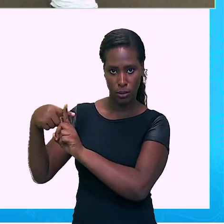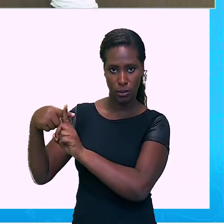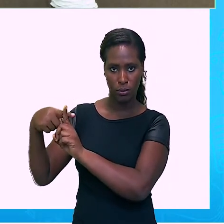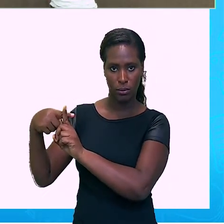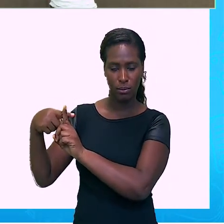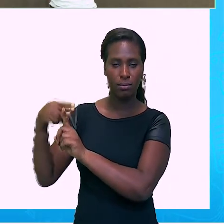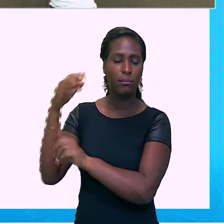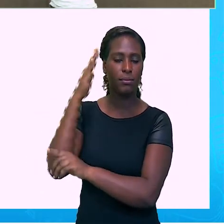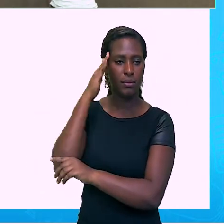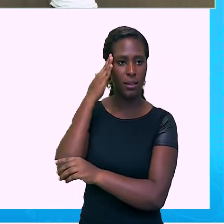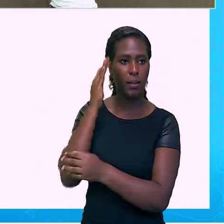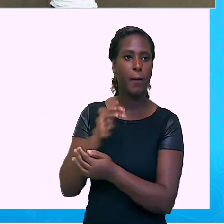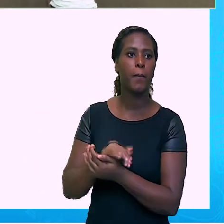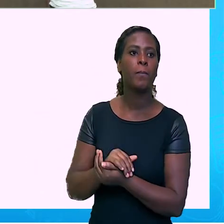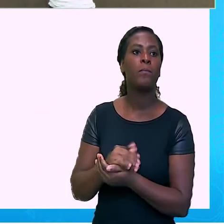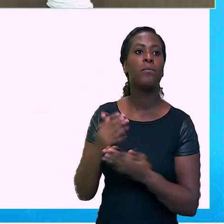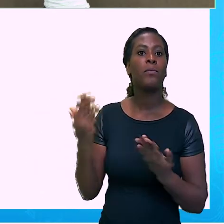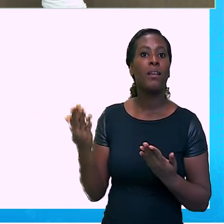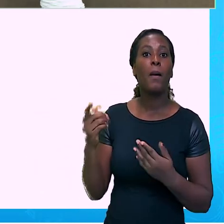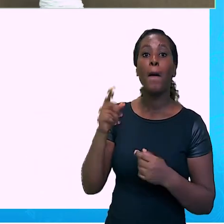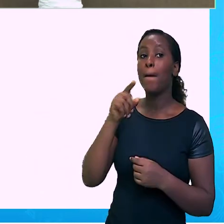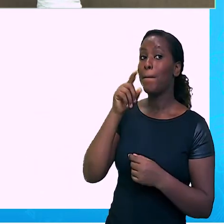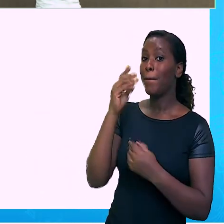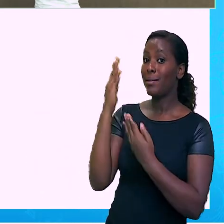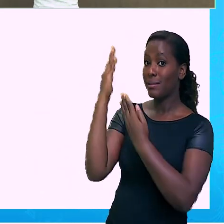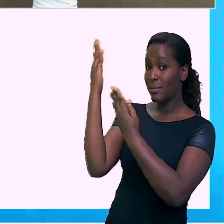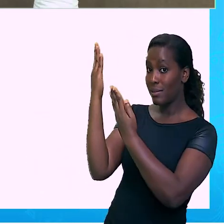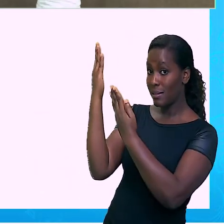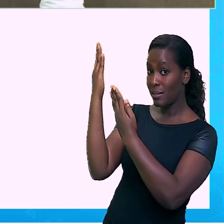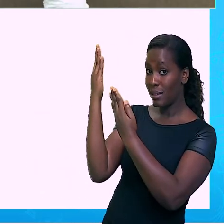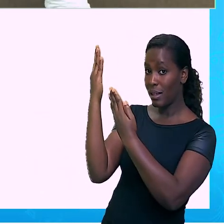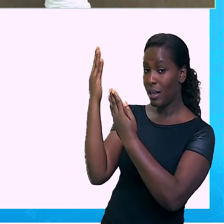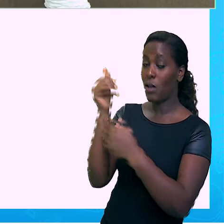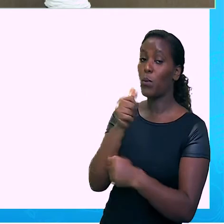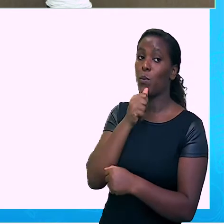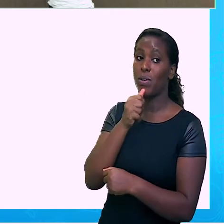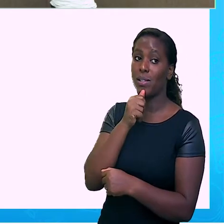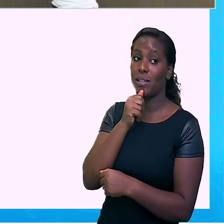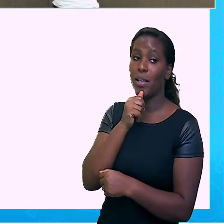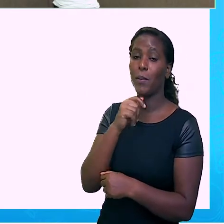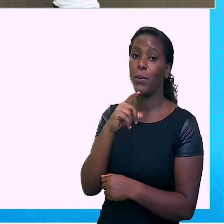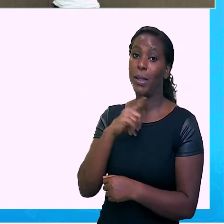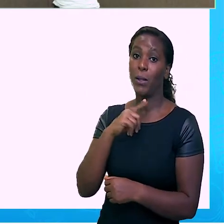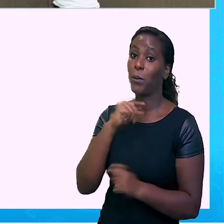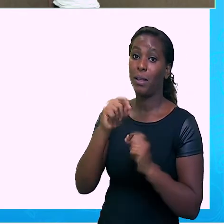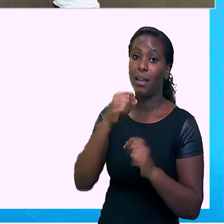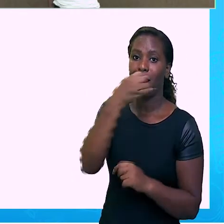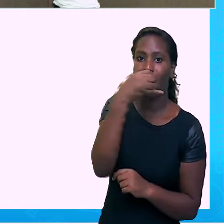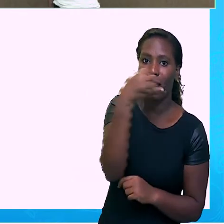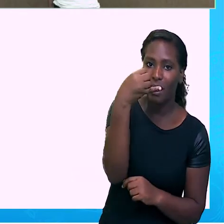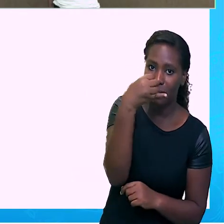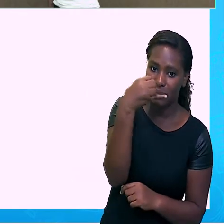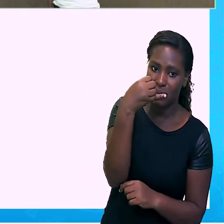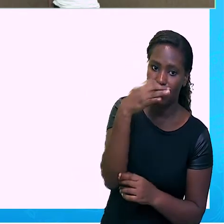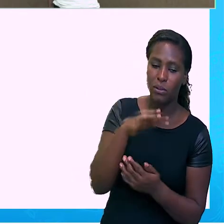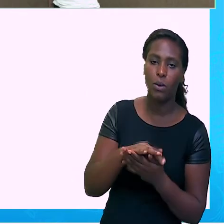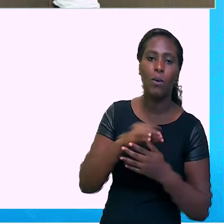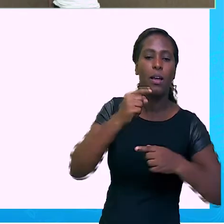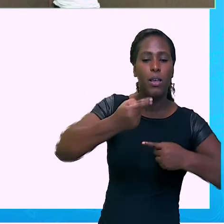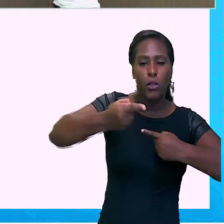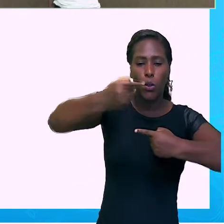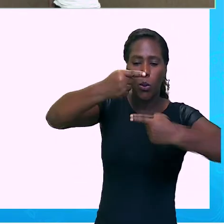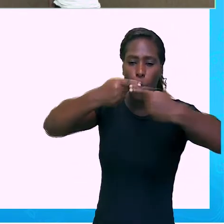fração, conservando a base com o mesmo sinal, só invertendo a fração. Olha, eu